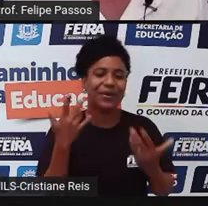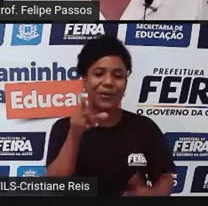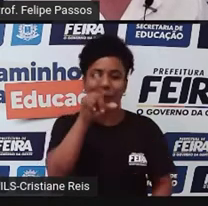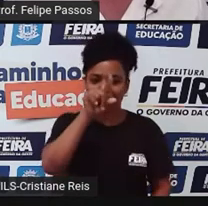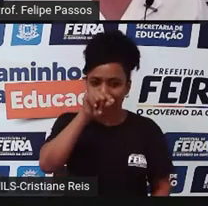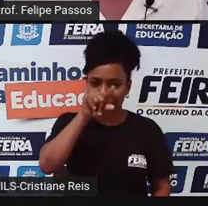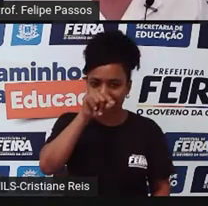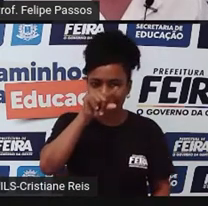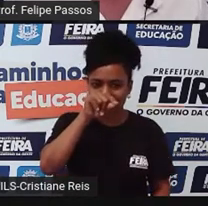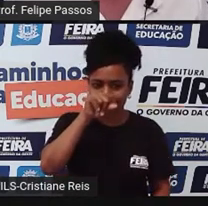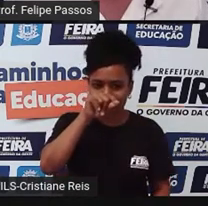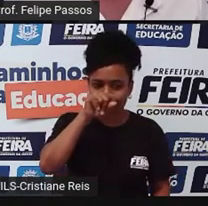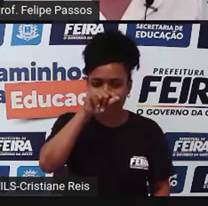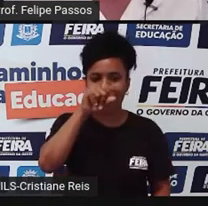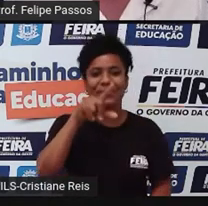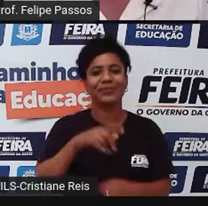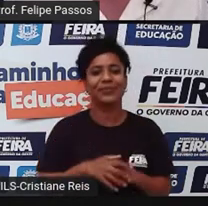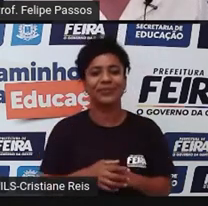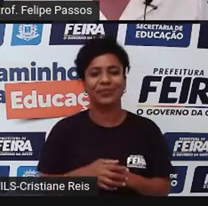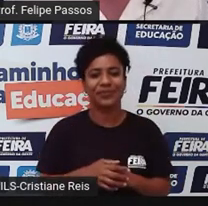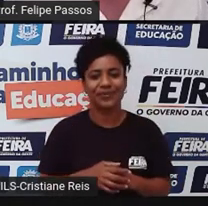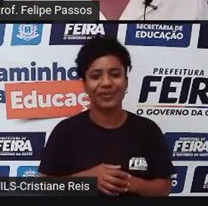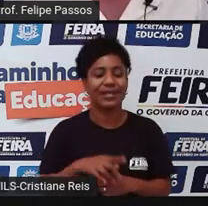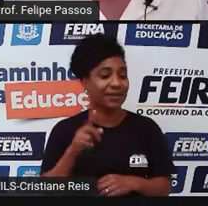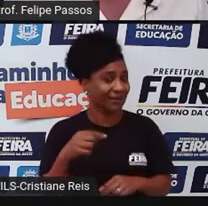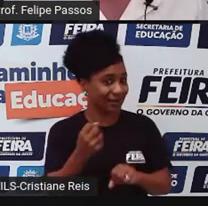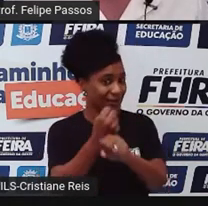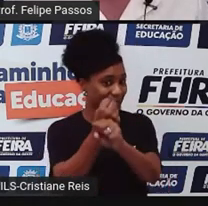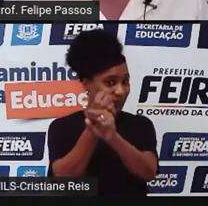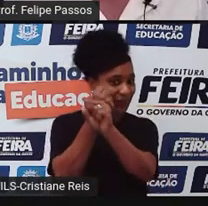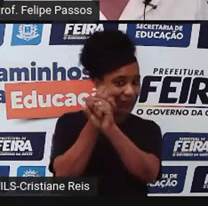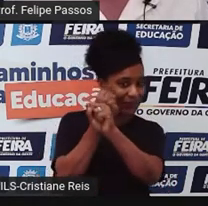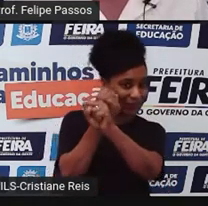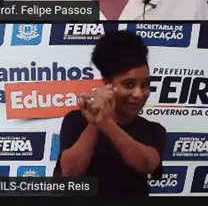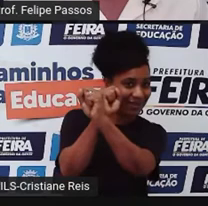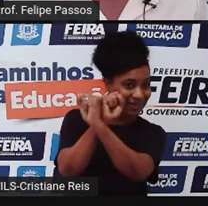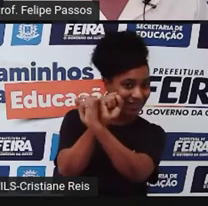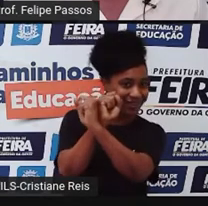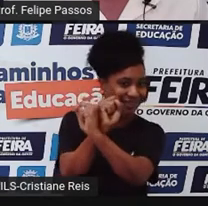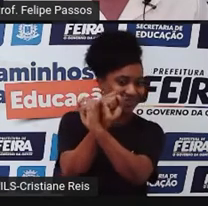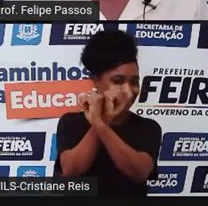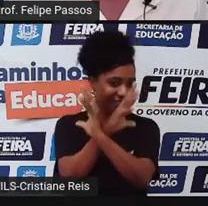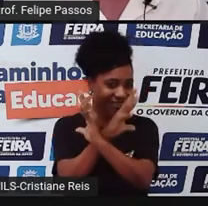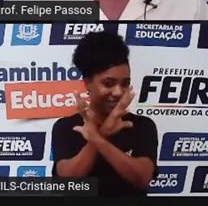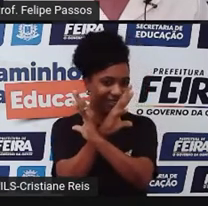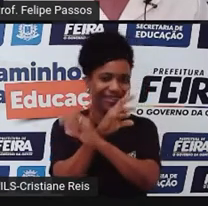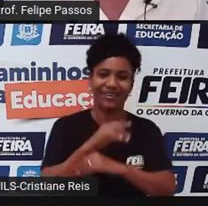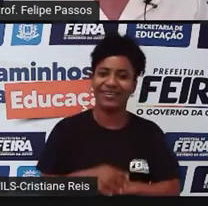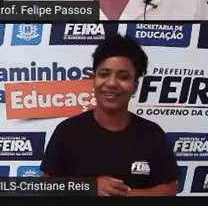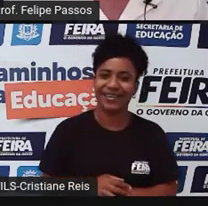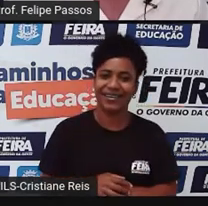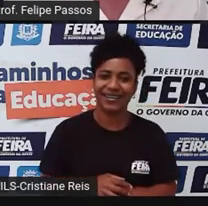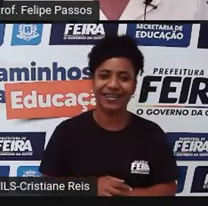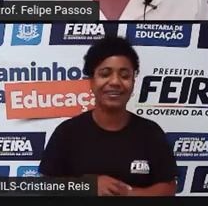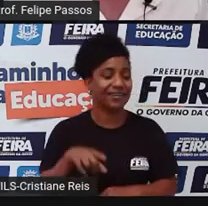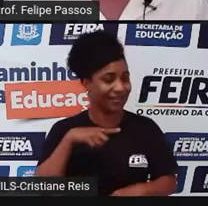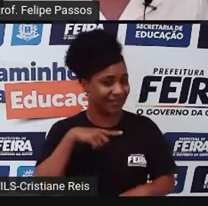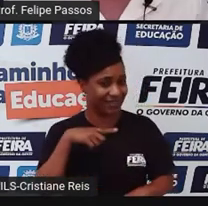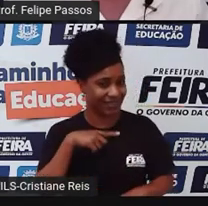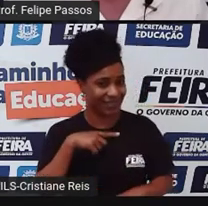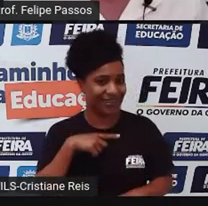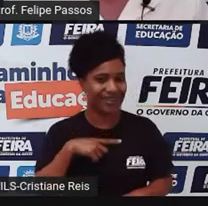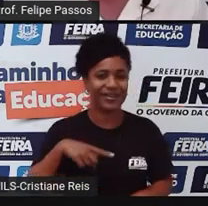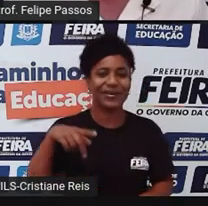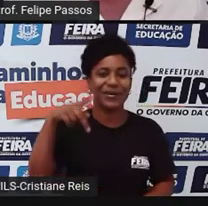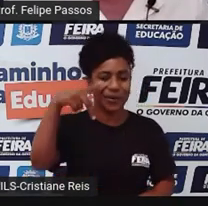ainda tem grande importância. O Skype, que foi substituto do Messenger. O Pinterest, onde a